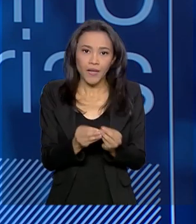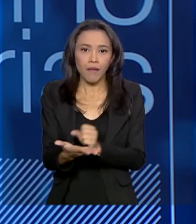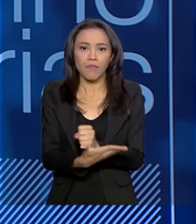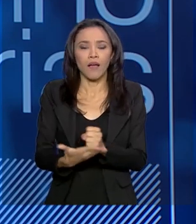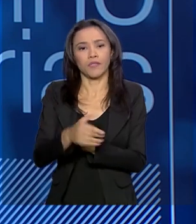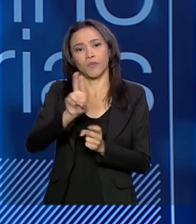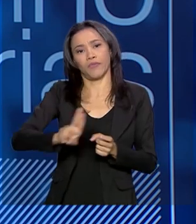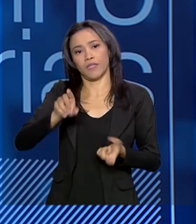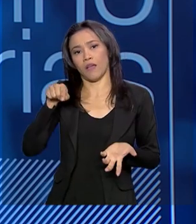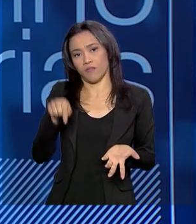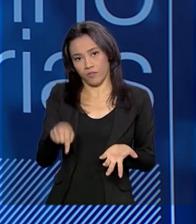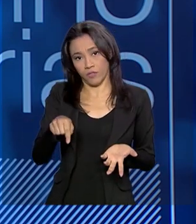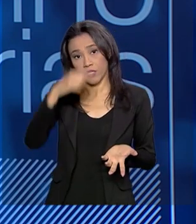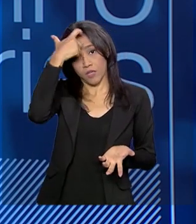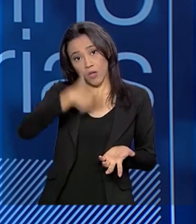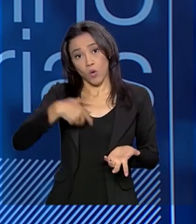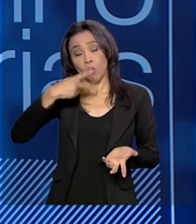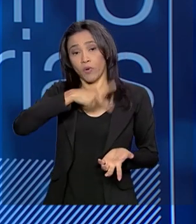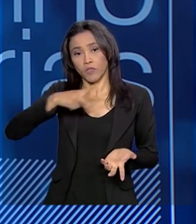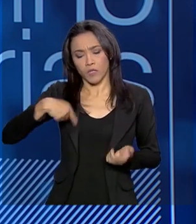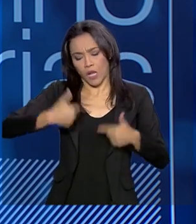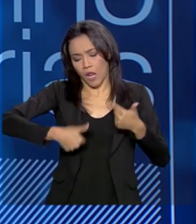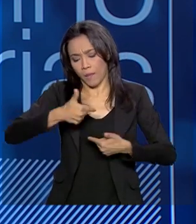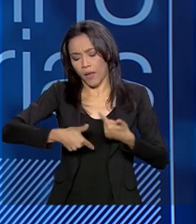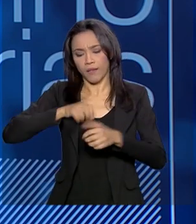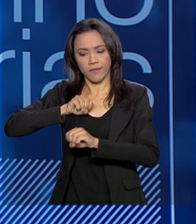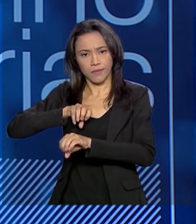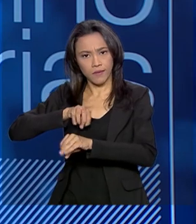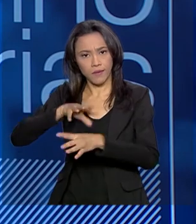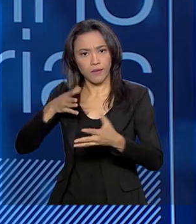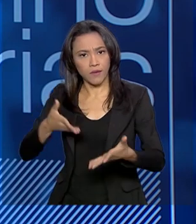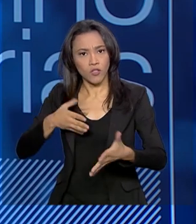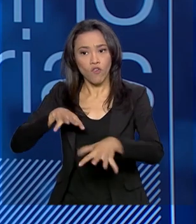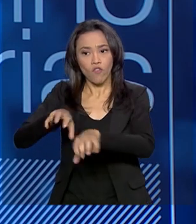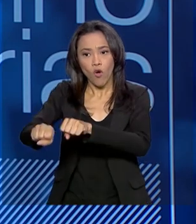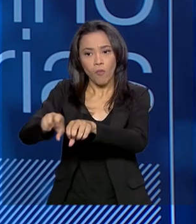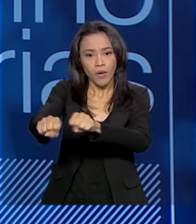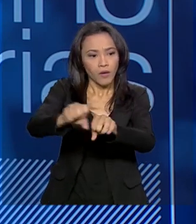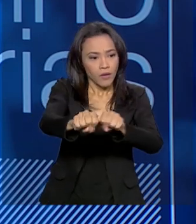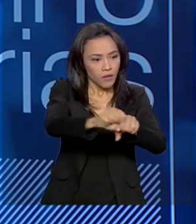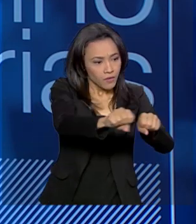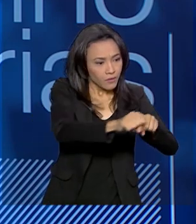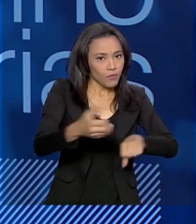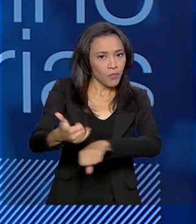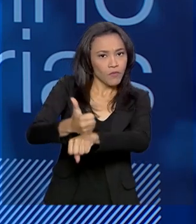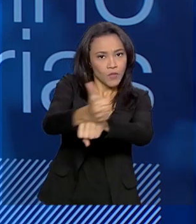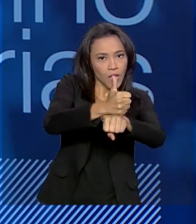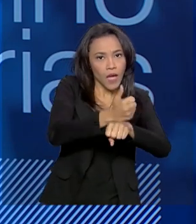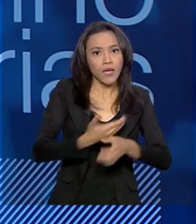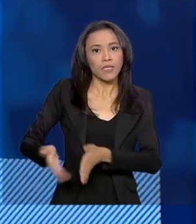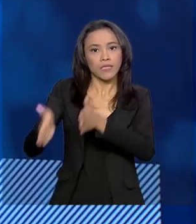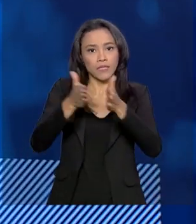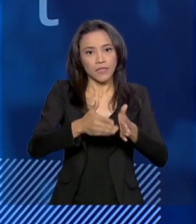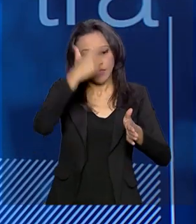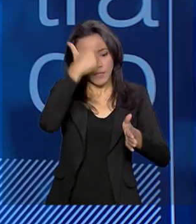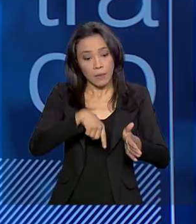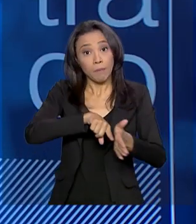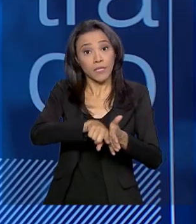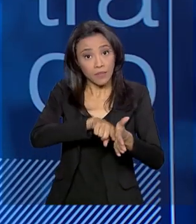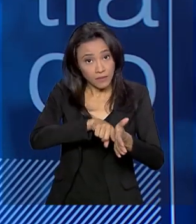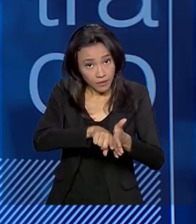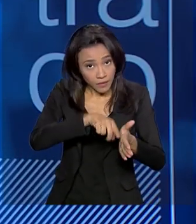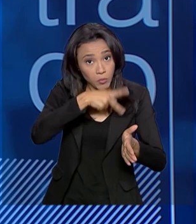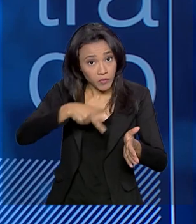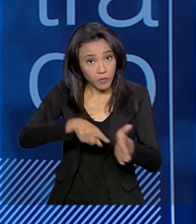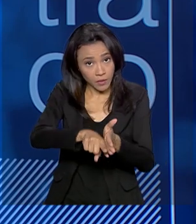Então, seja, ele trabalha dando aulas, formando profissionais em todos os níveis, fazendo pesquisa e a extensão seria, então,